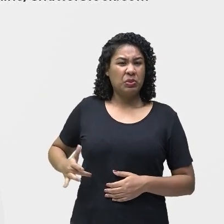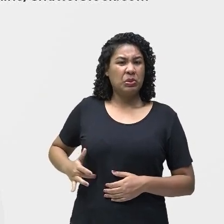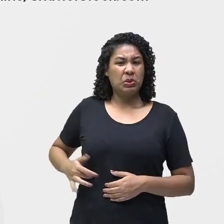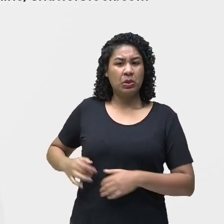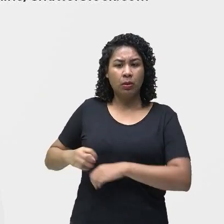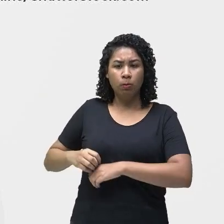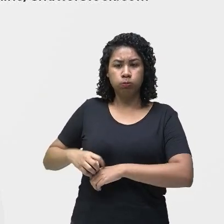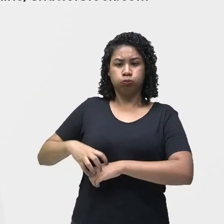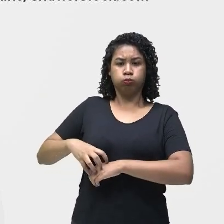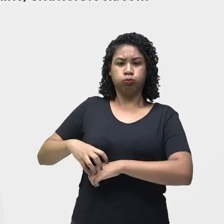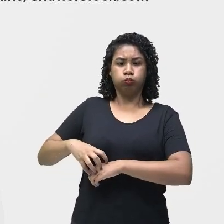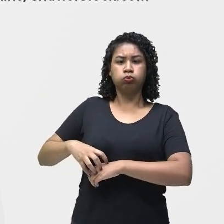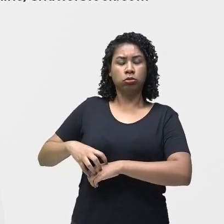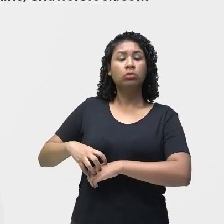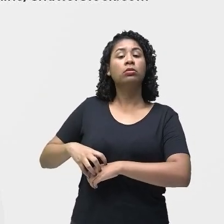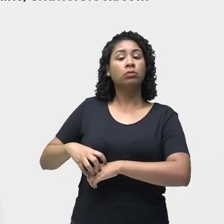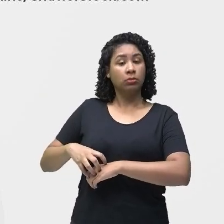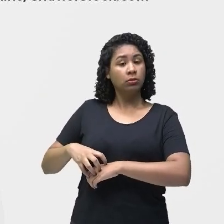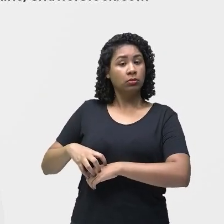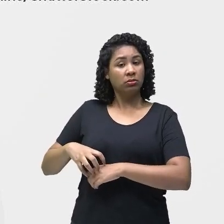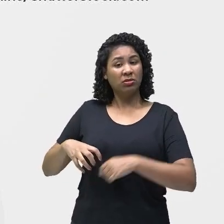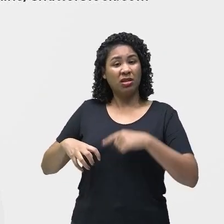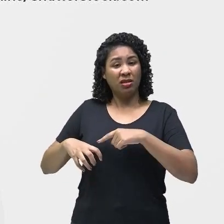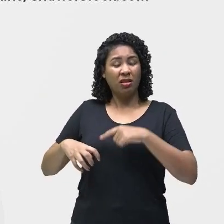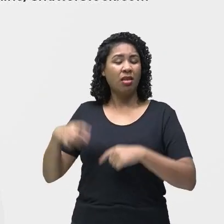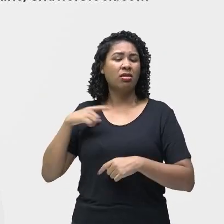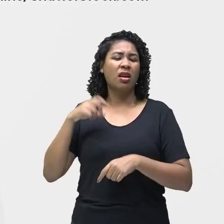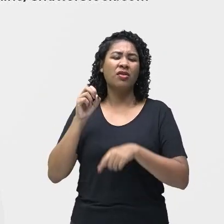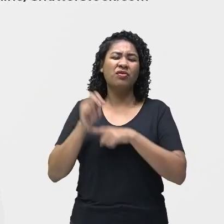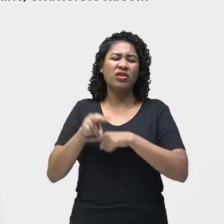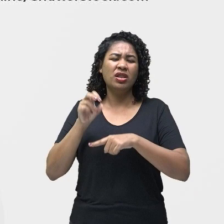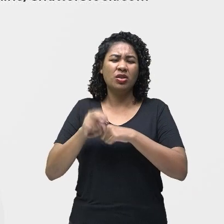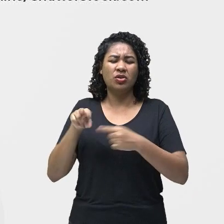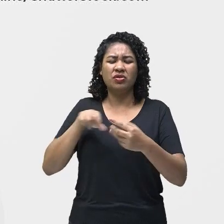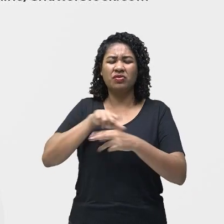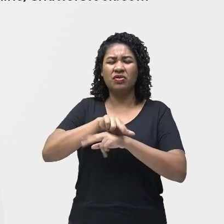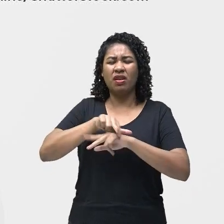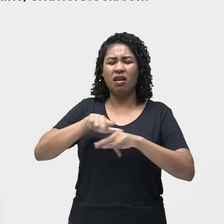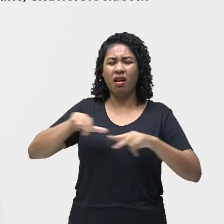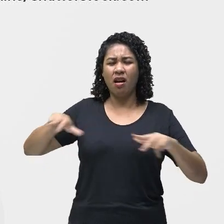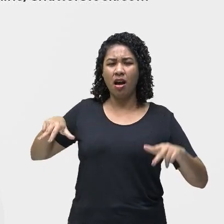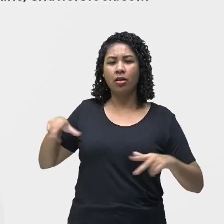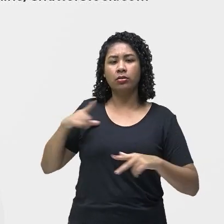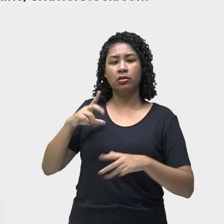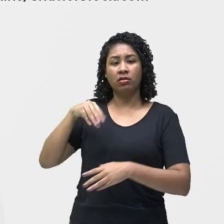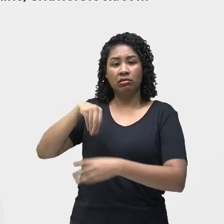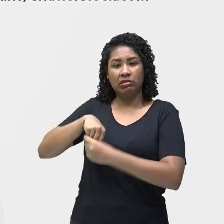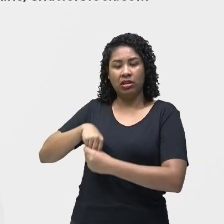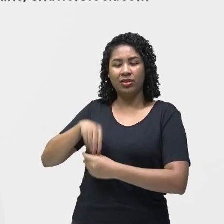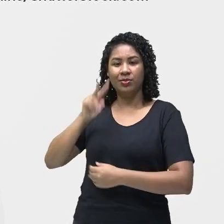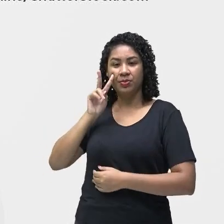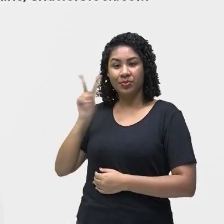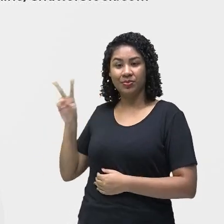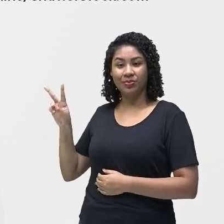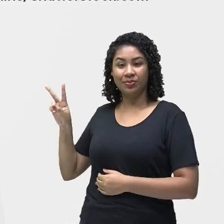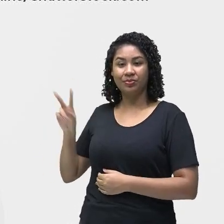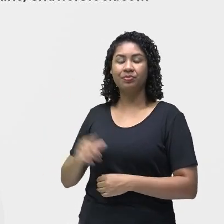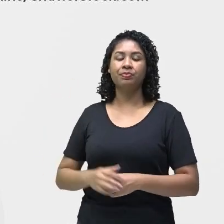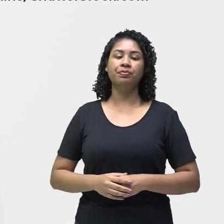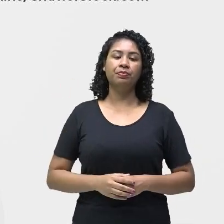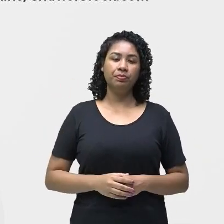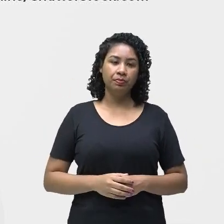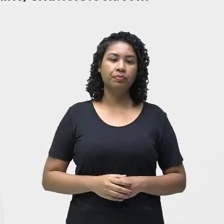diferentes vírus. Observem aí na imagem que vocês têm, destacando o fígado humano. Sua